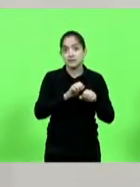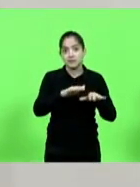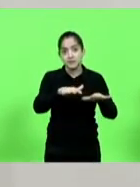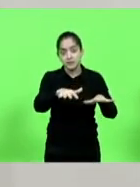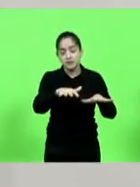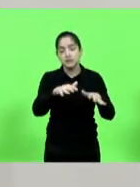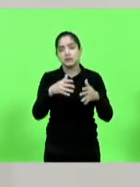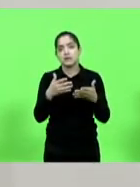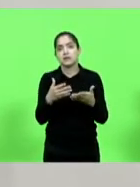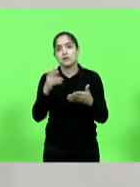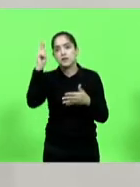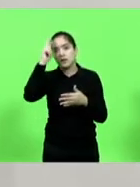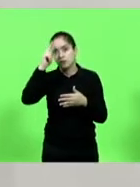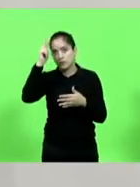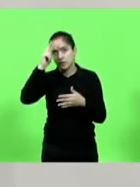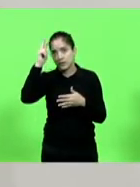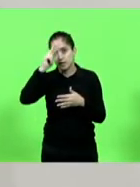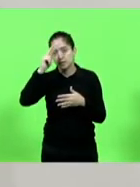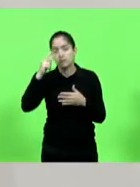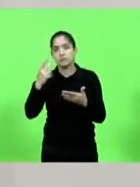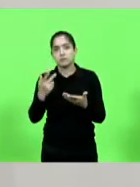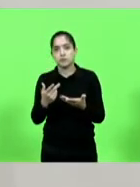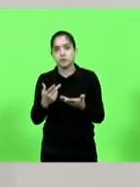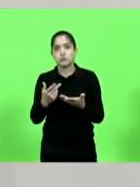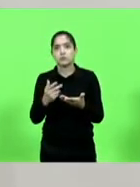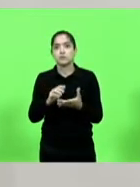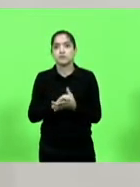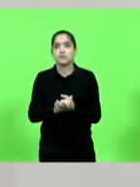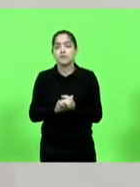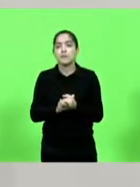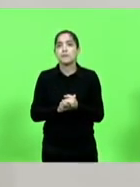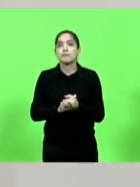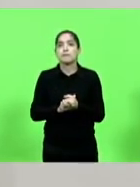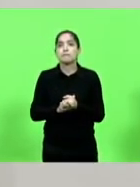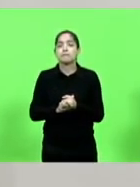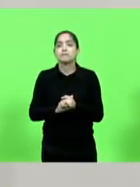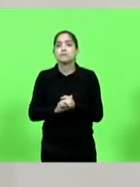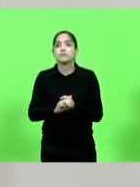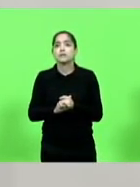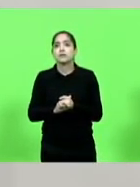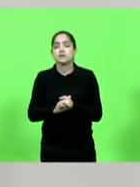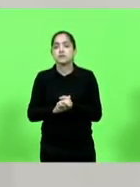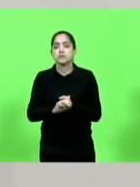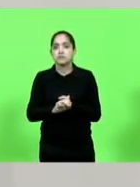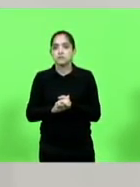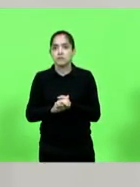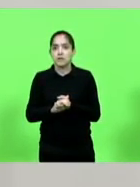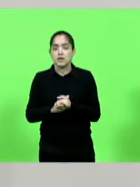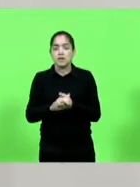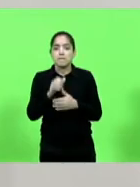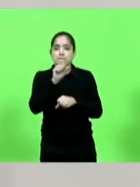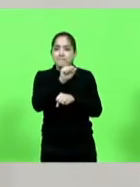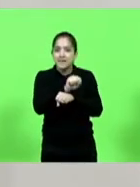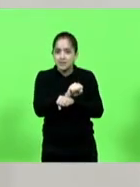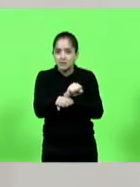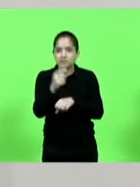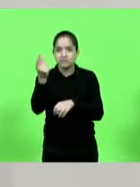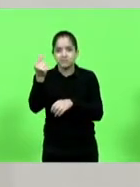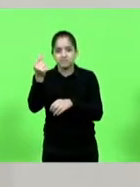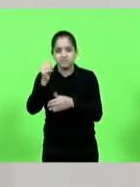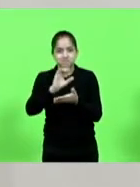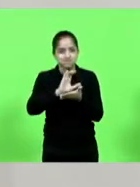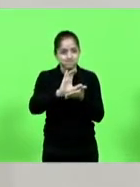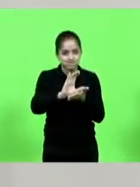Eu lembro muito bem que passamos lá numa oportunidade o congelamento do recurso na conta